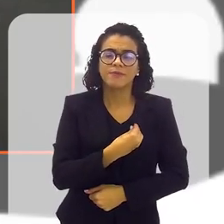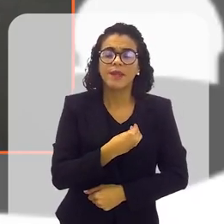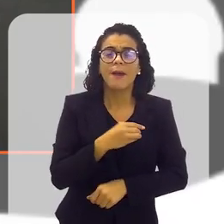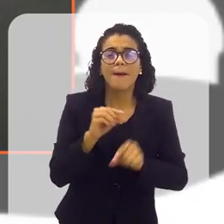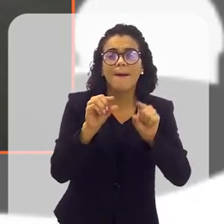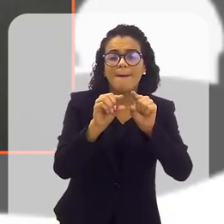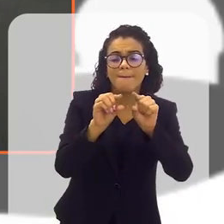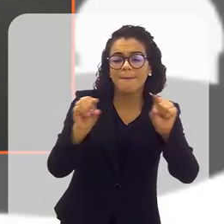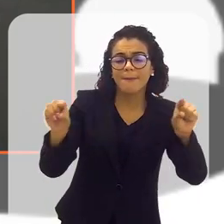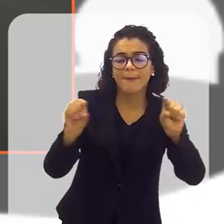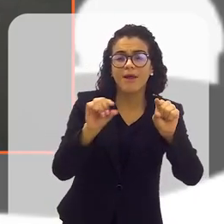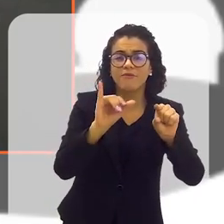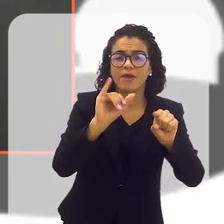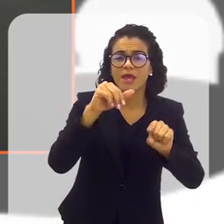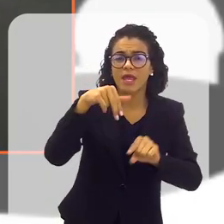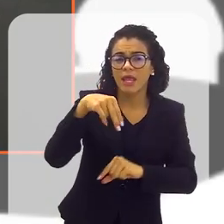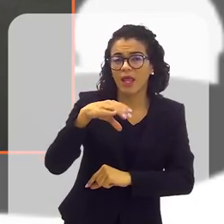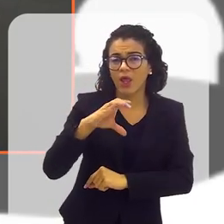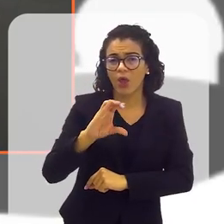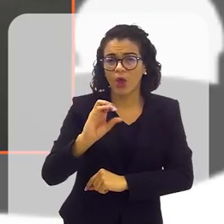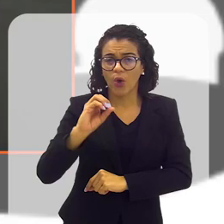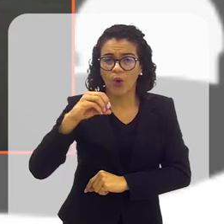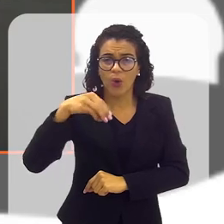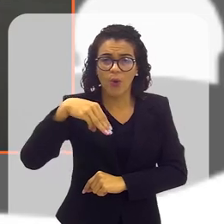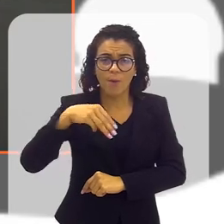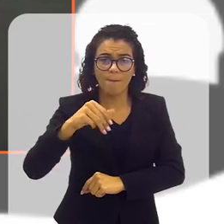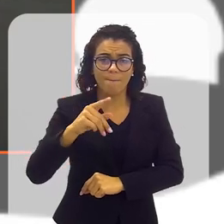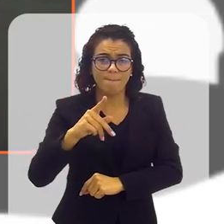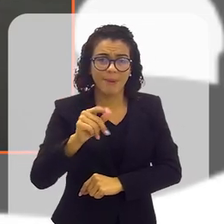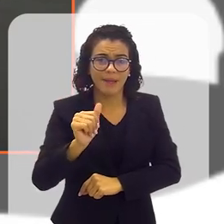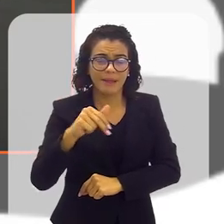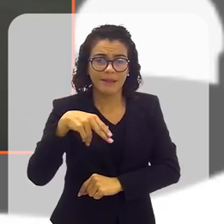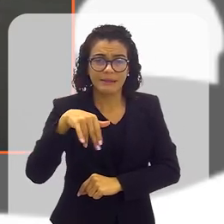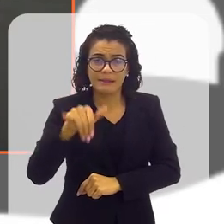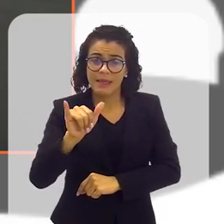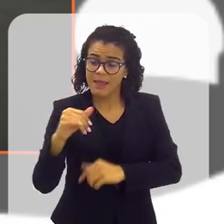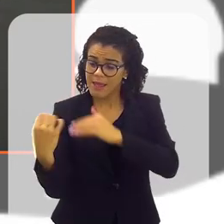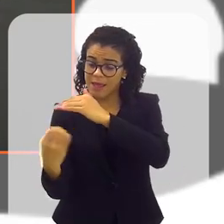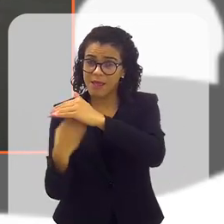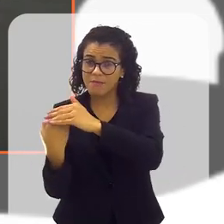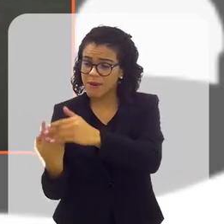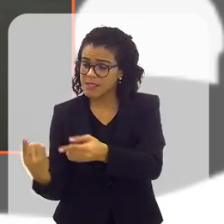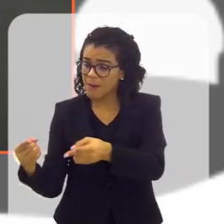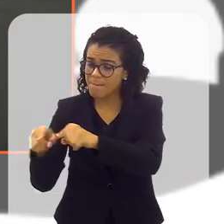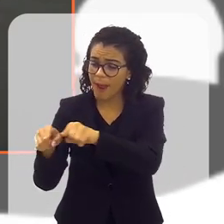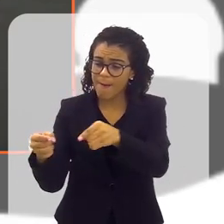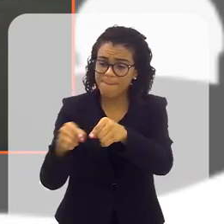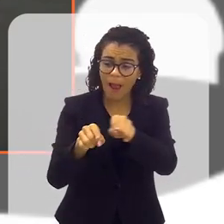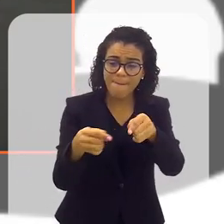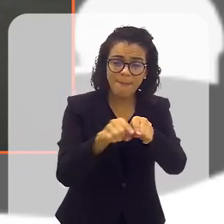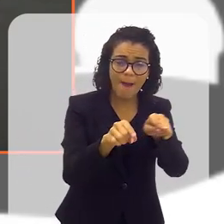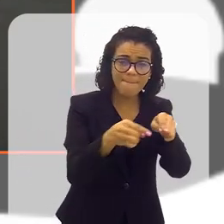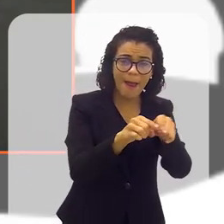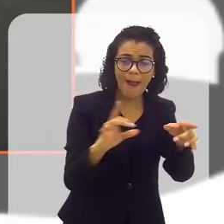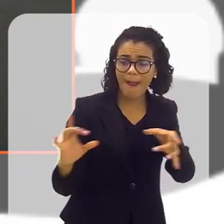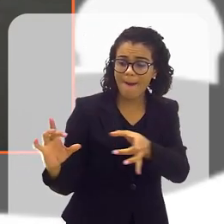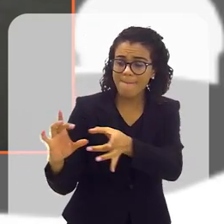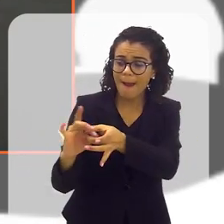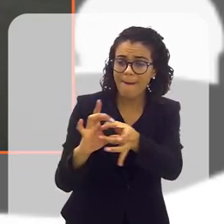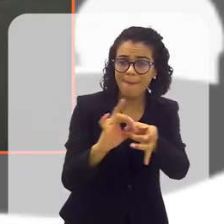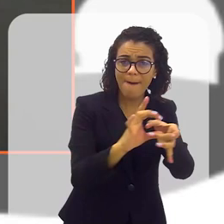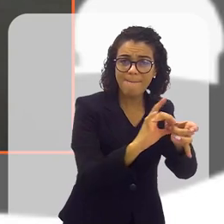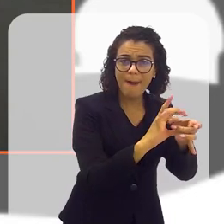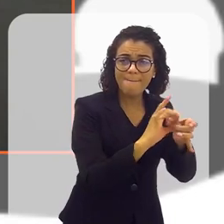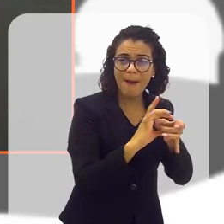chamamos de In Company, que são empresas que fazem uma parceria com o Bem Querer Mulher,